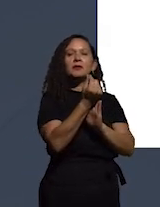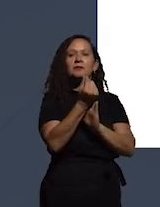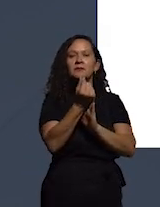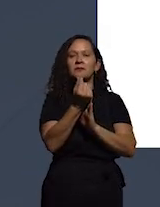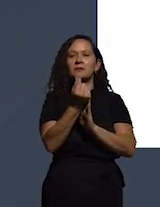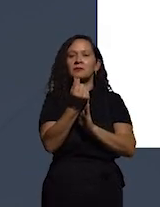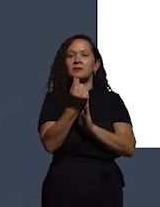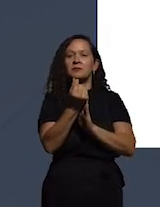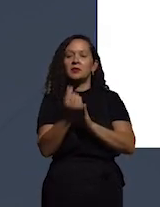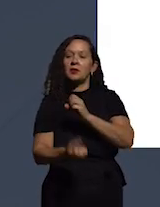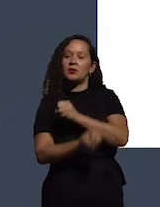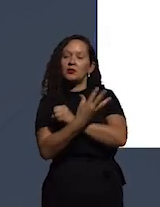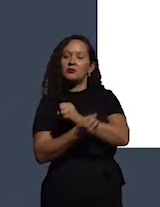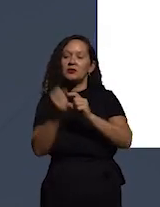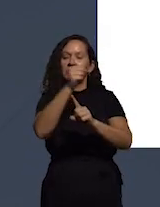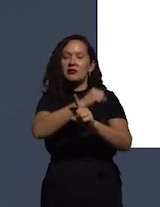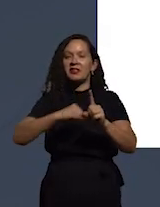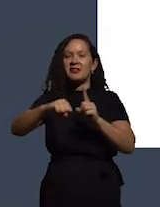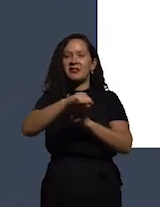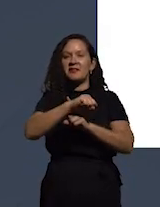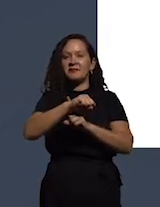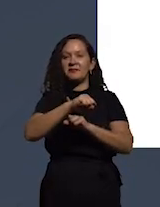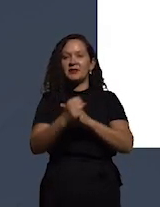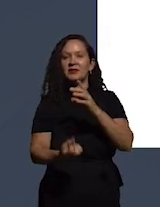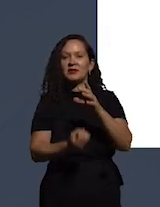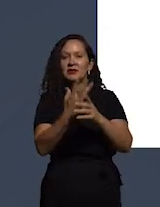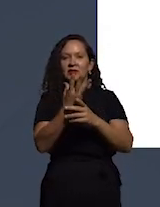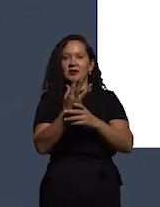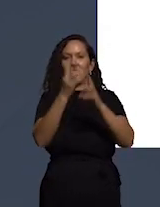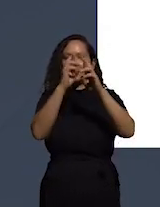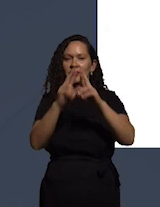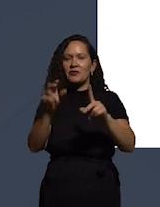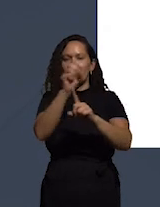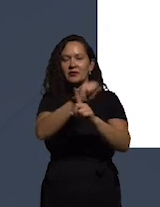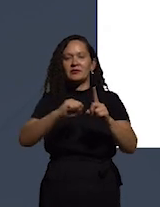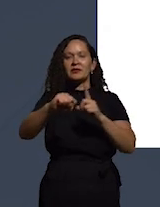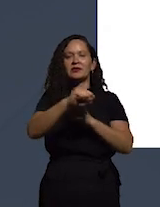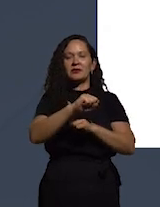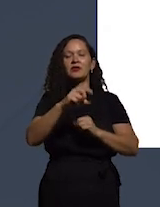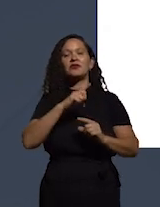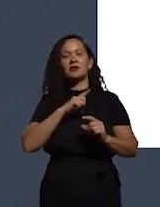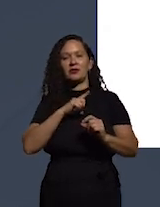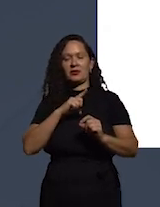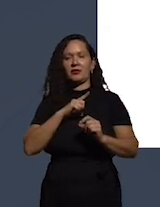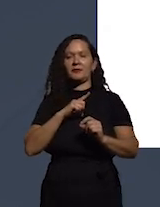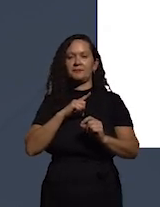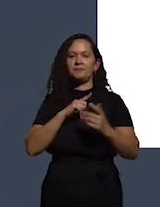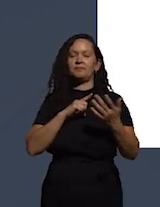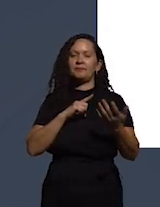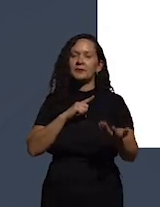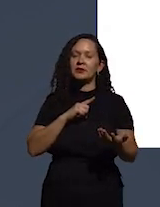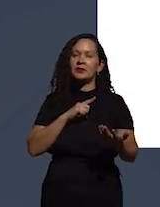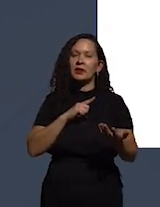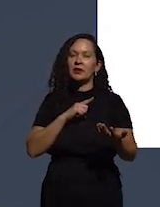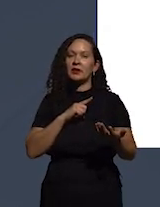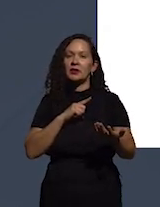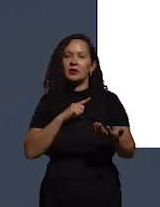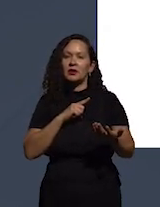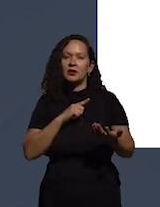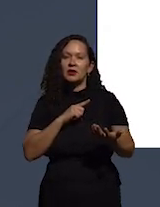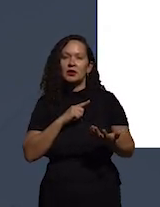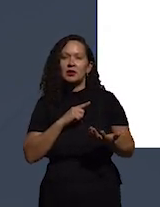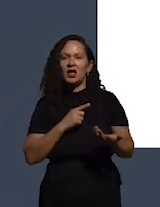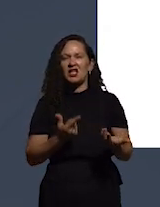corrupção que a sociedade cria e que podem ser bem diferentes de uma sociedade que tem diamantes ou